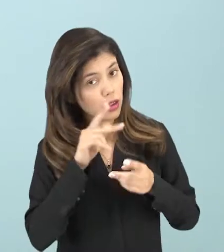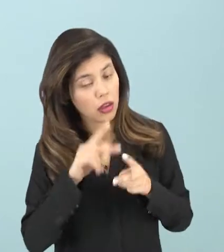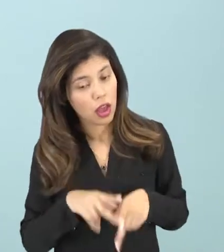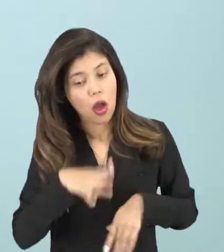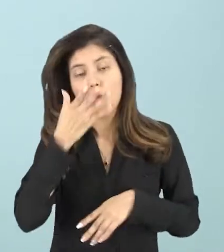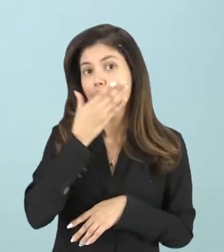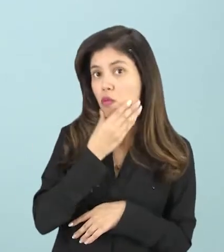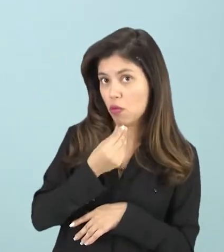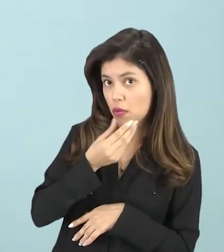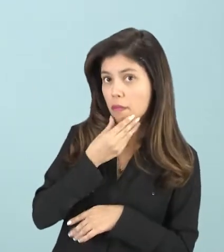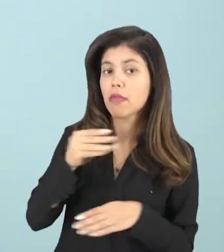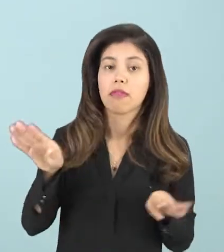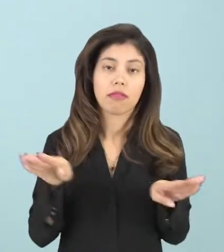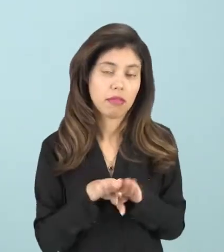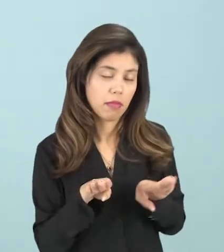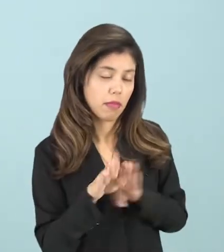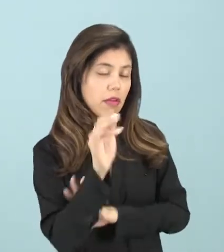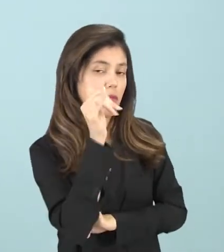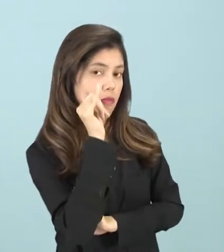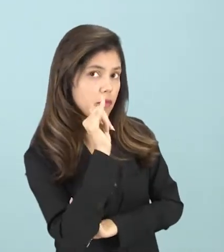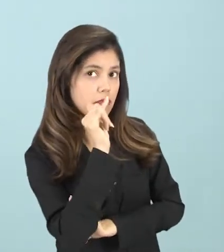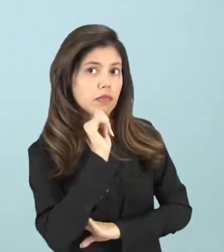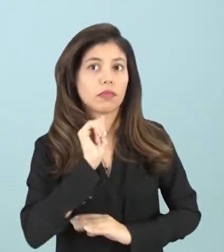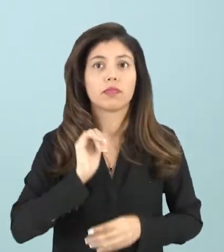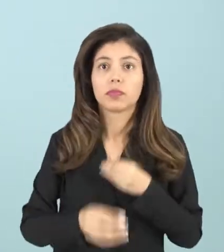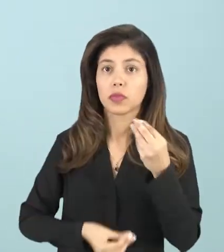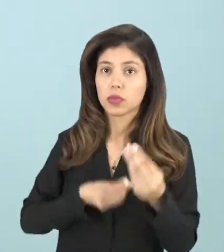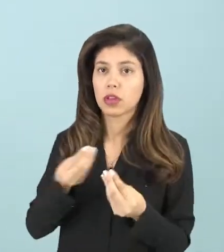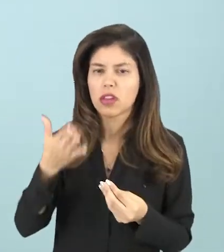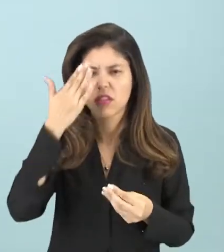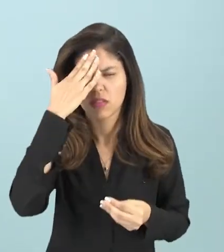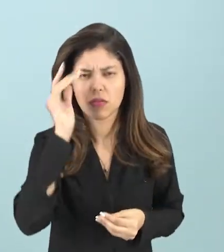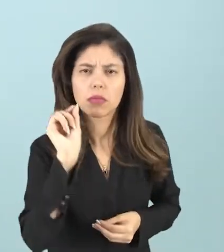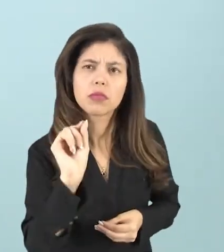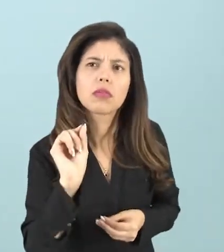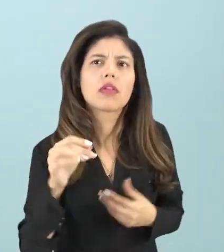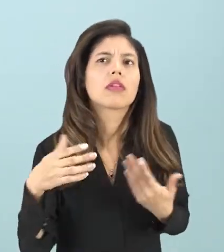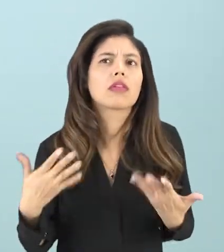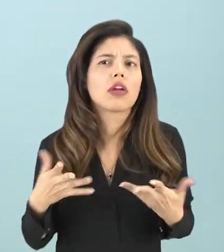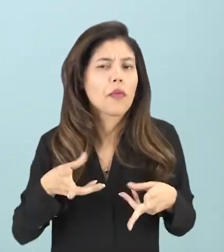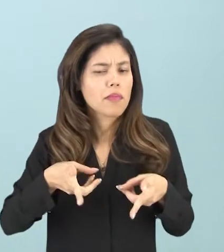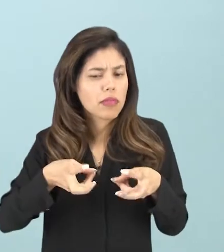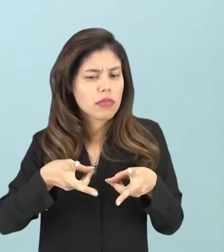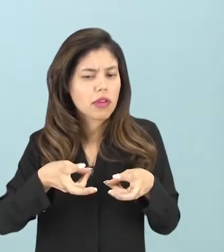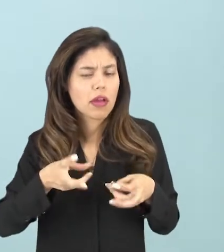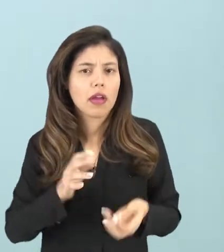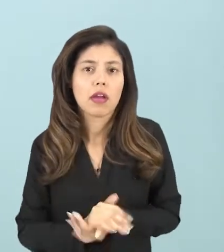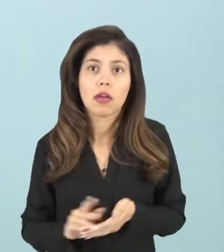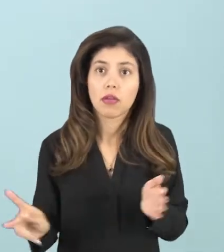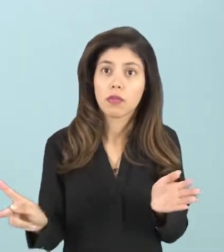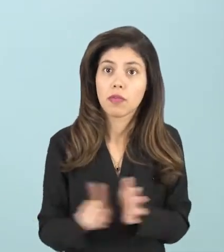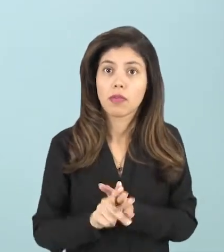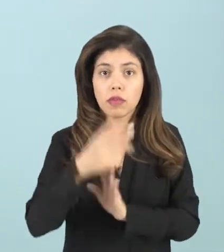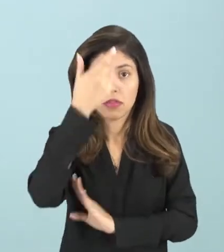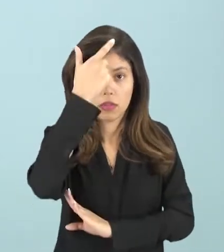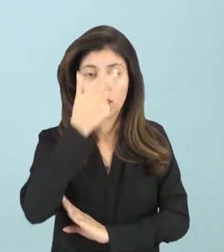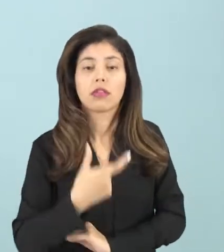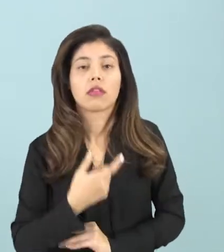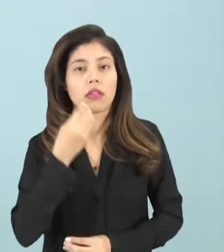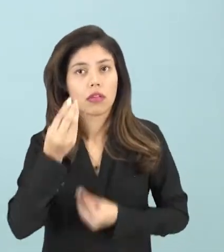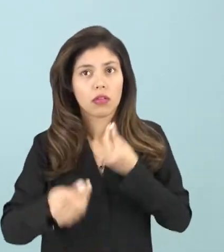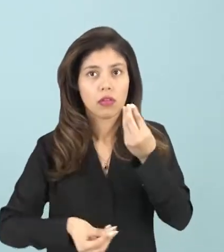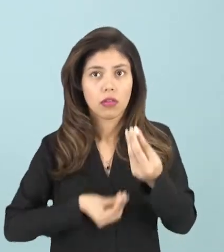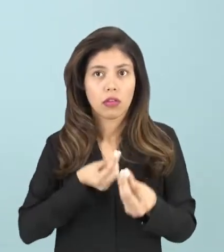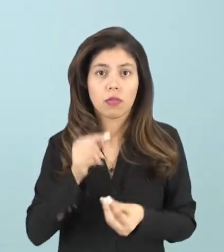masculino e ao ser feminino? Ou seja, é a percepção de si próprio. É como